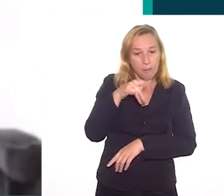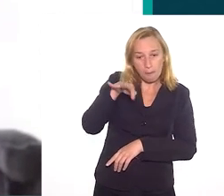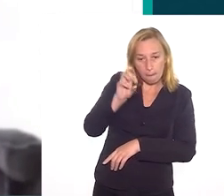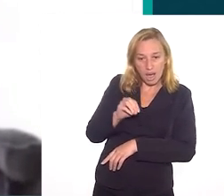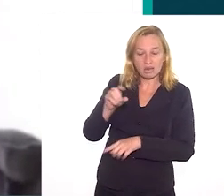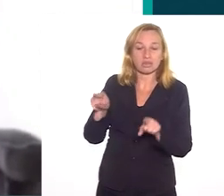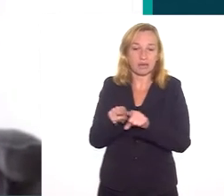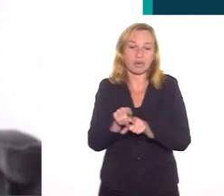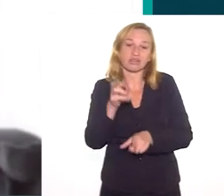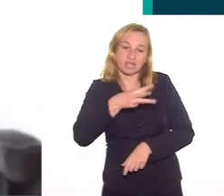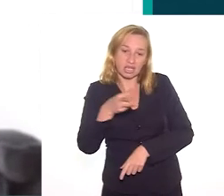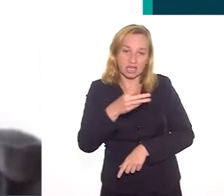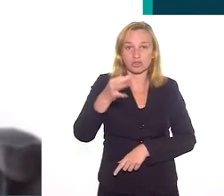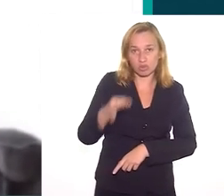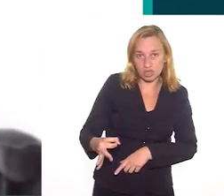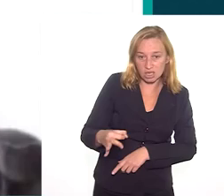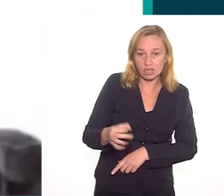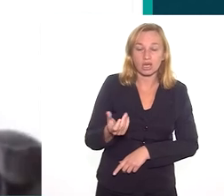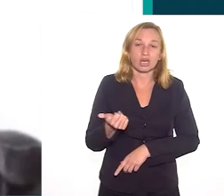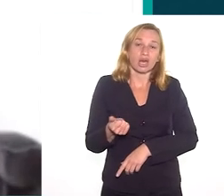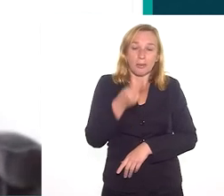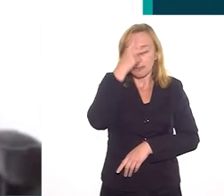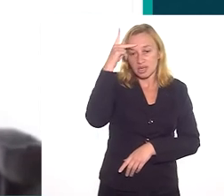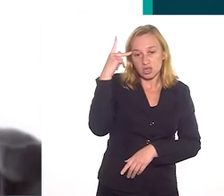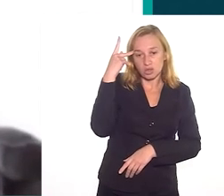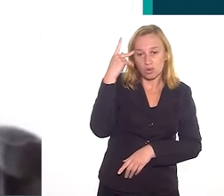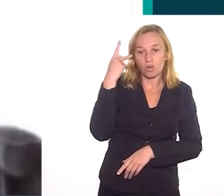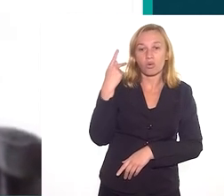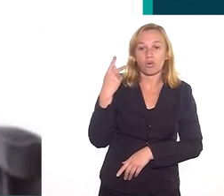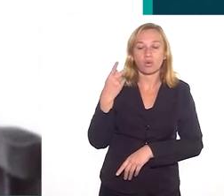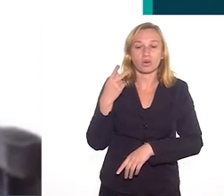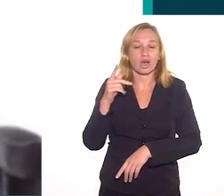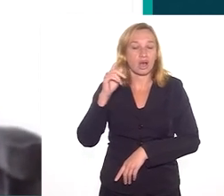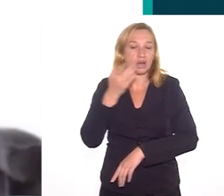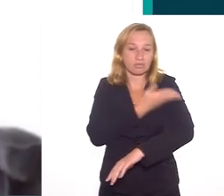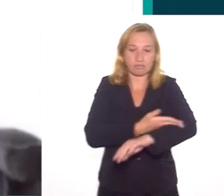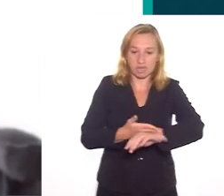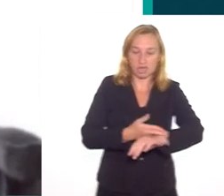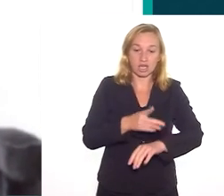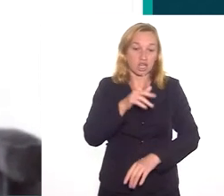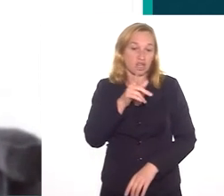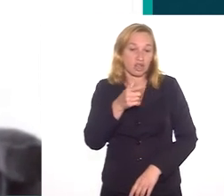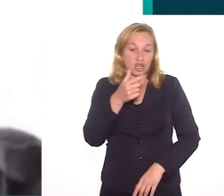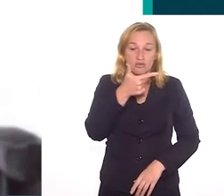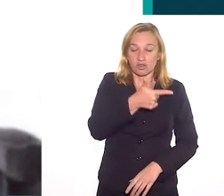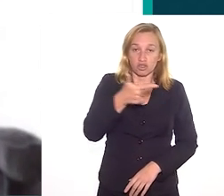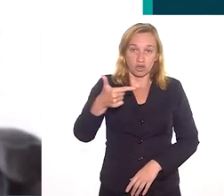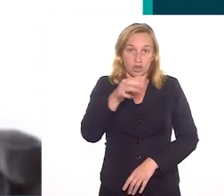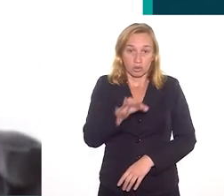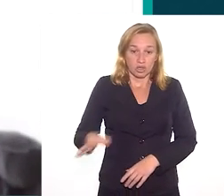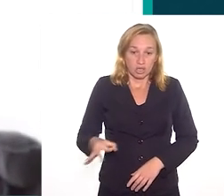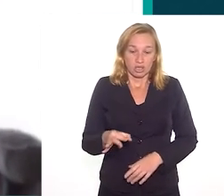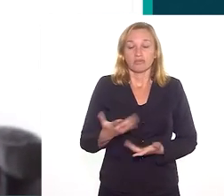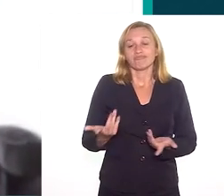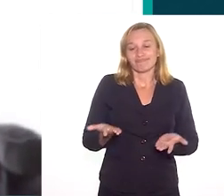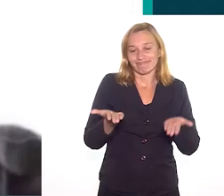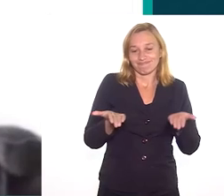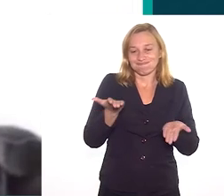mas para pretos ou pardos ela é 33%, e para pessoas de cor ou raça branca é